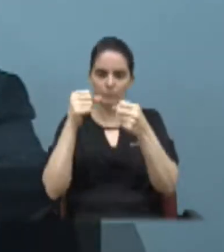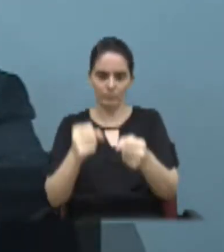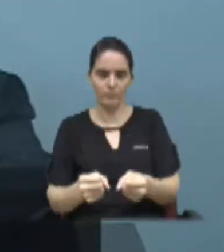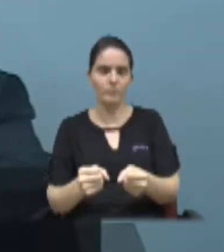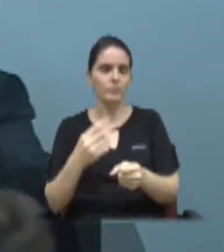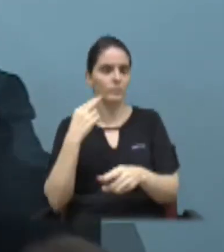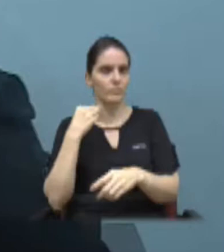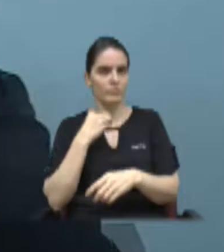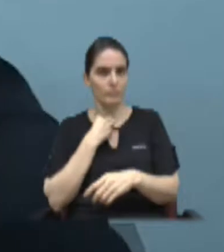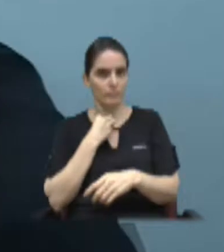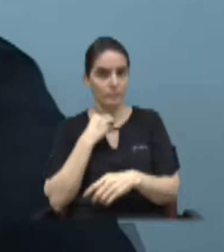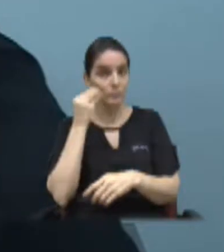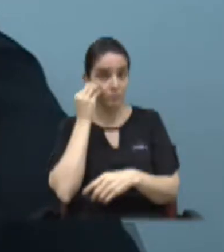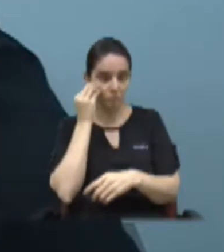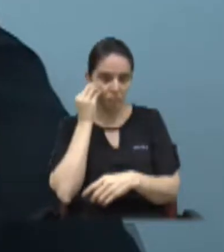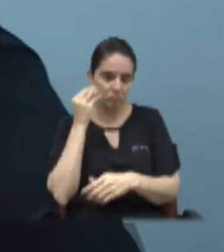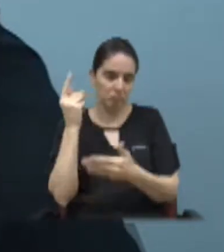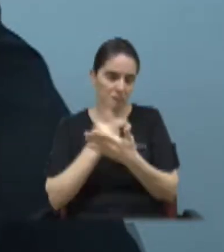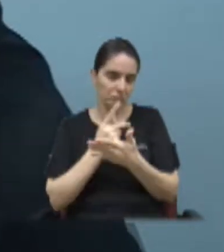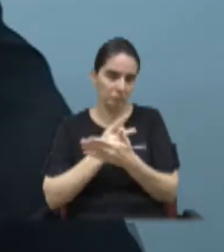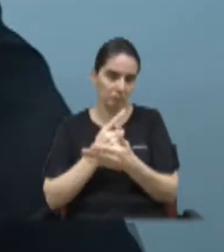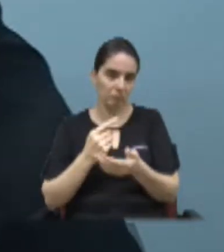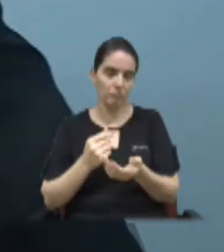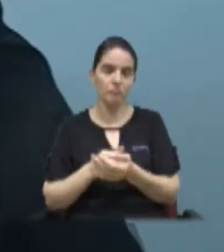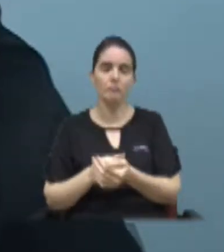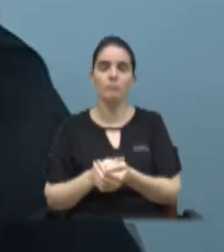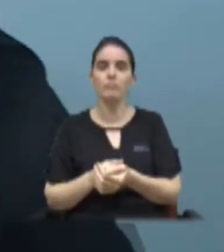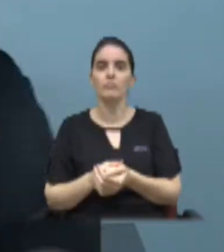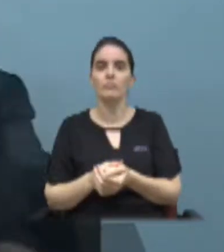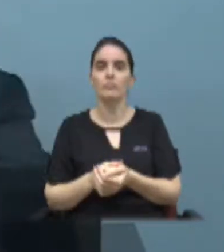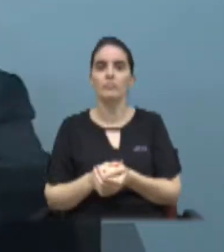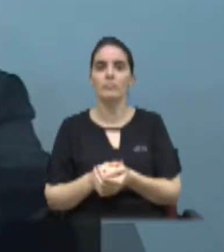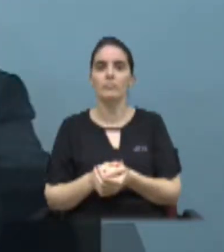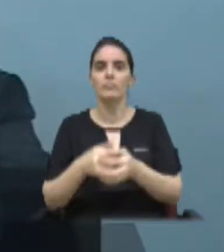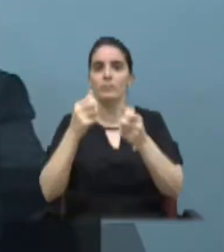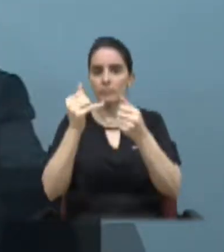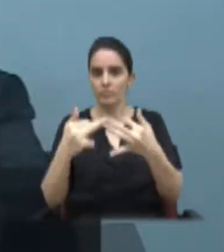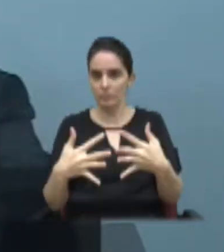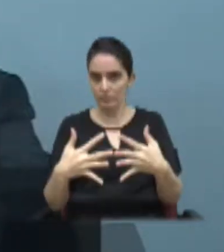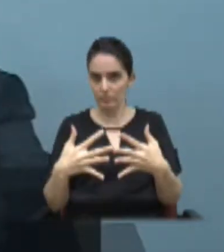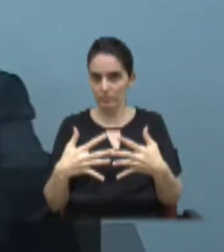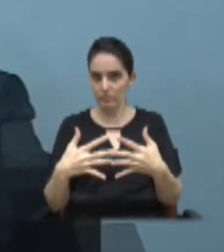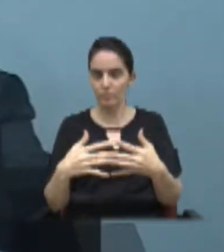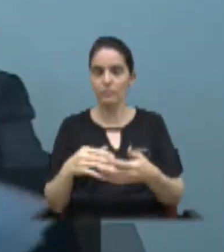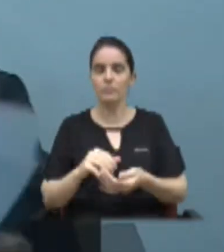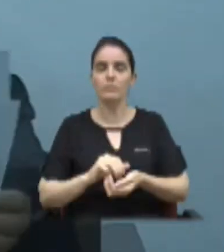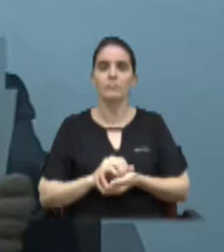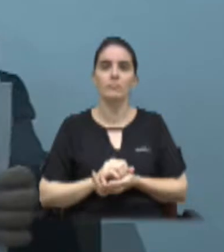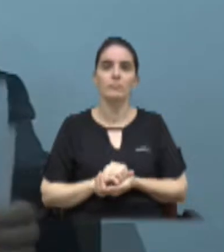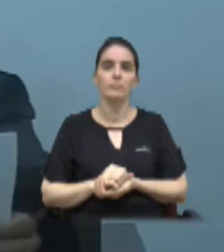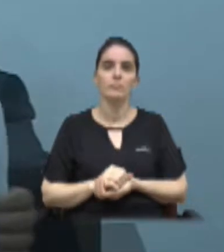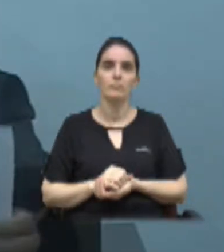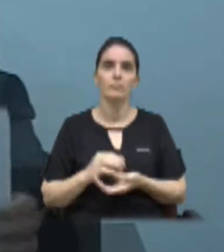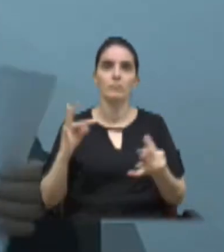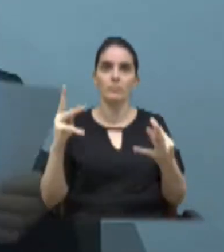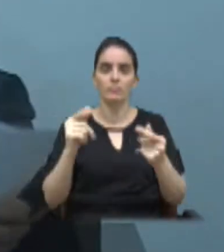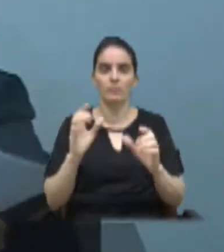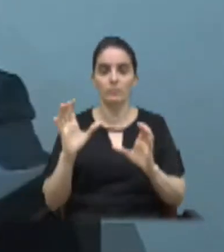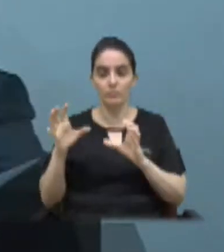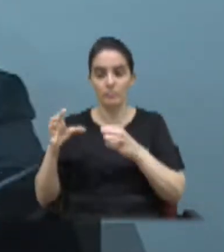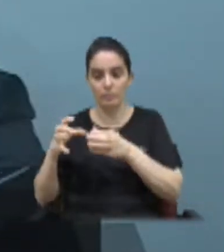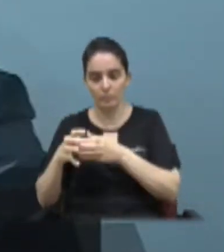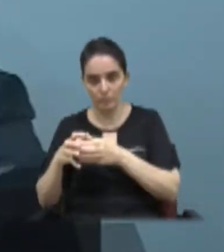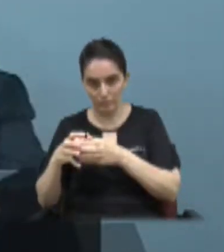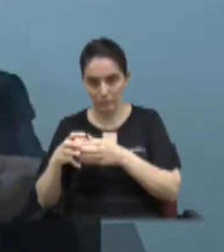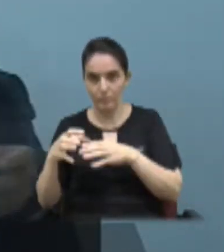e pela falha formal acabaria anuladas. Explica Oliveira, quero aqui agradecer a todos os membros da comissão